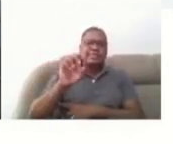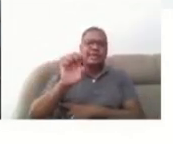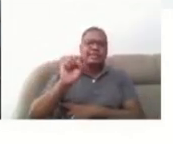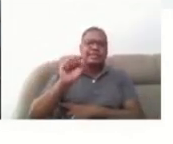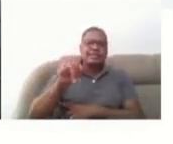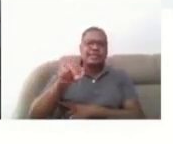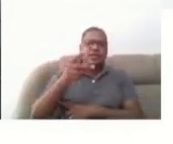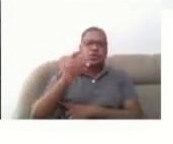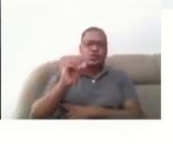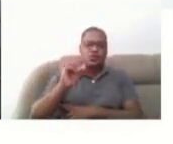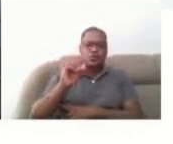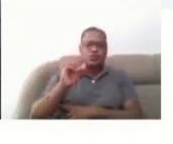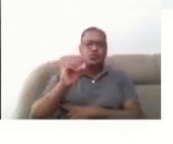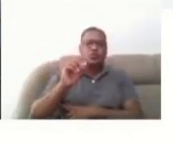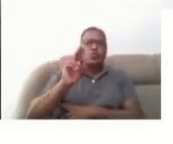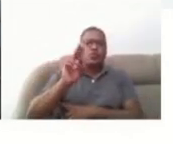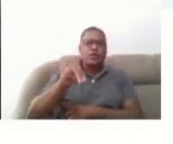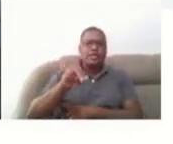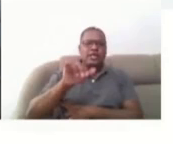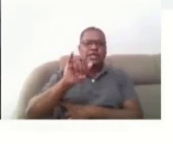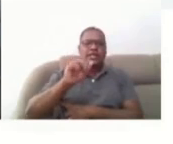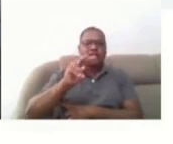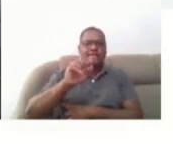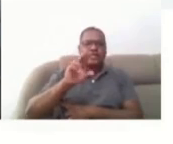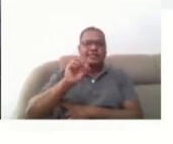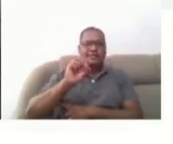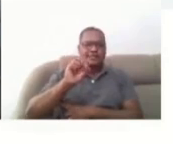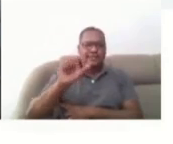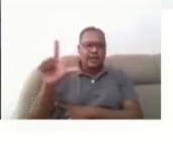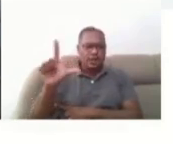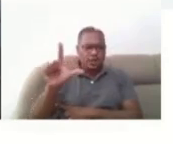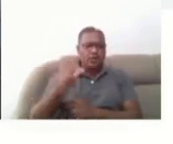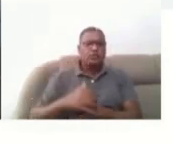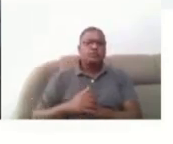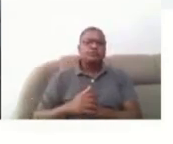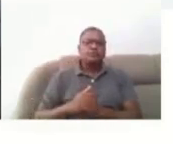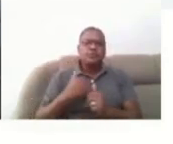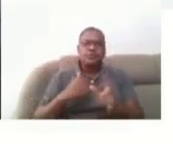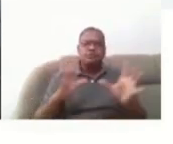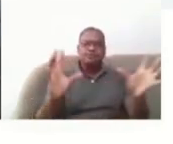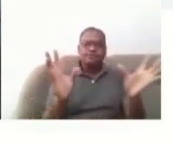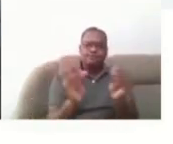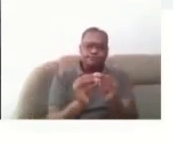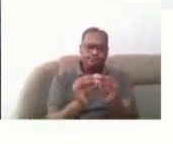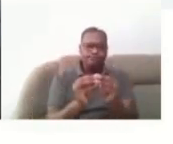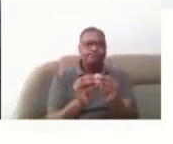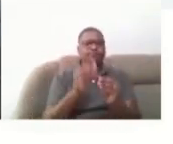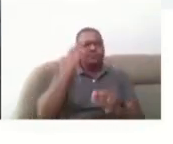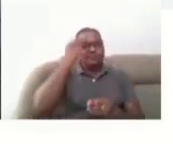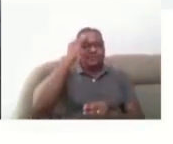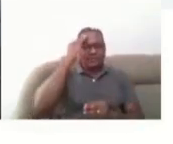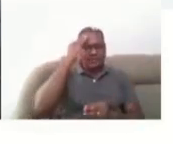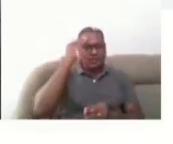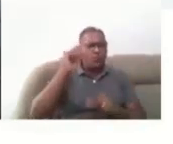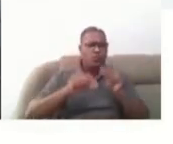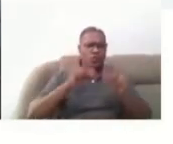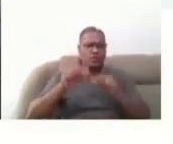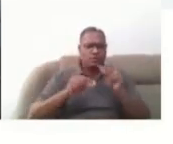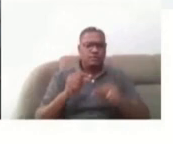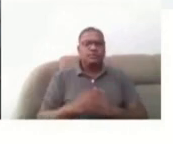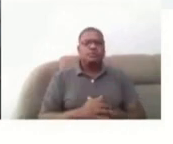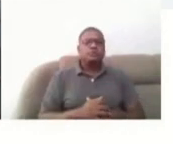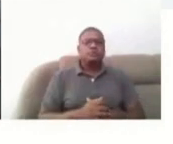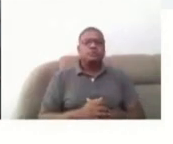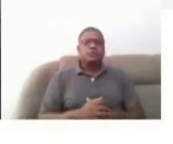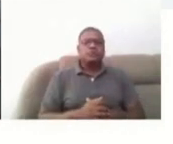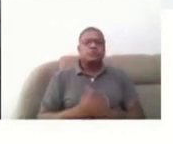Então, trouxe brevemente, né? Uma definição, só para a gente entender um pouquinho, né? Que ele começou a